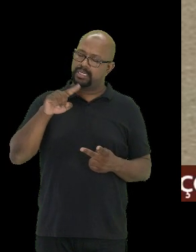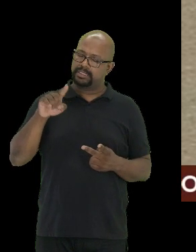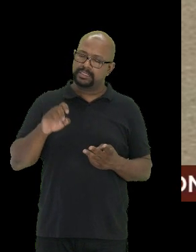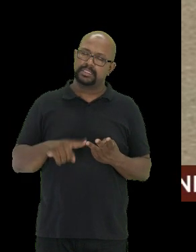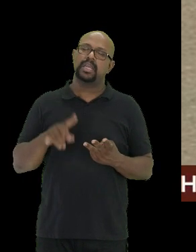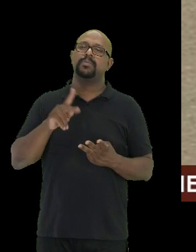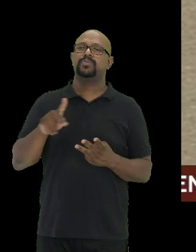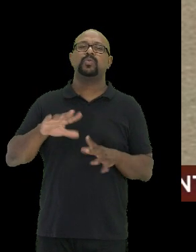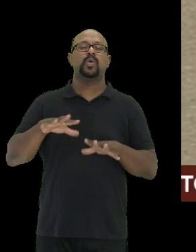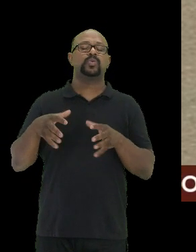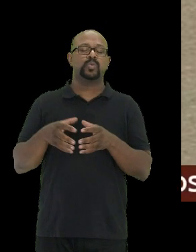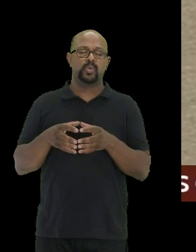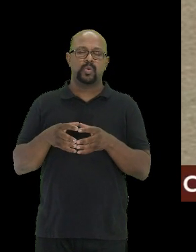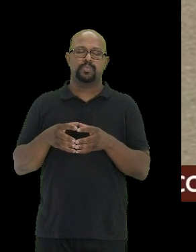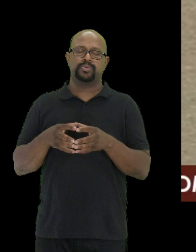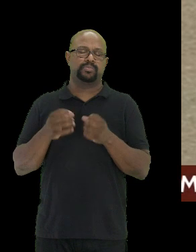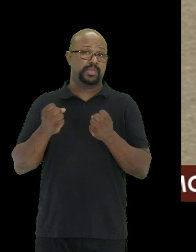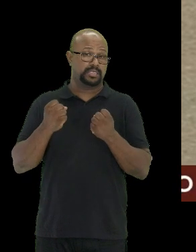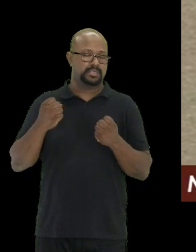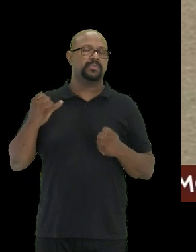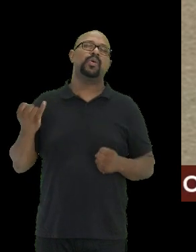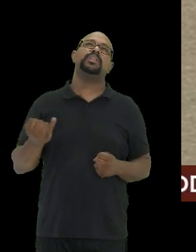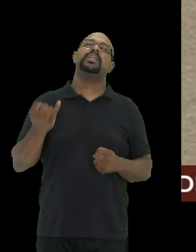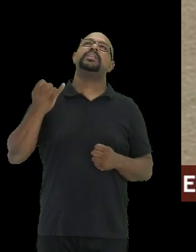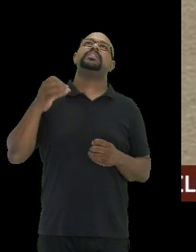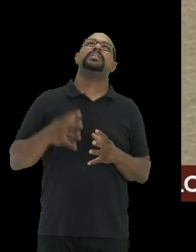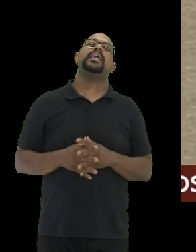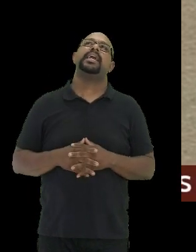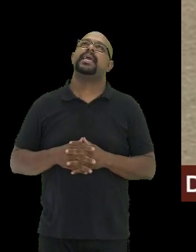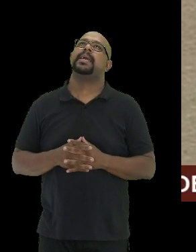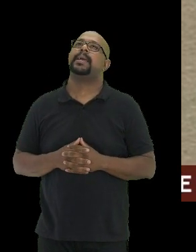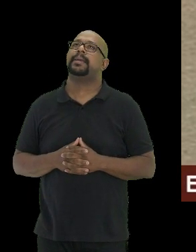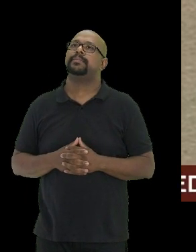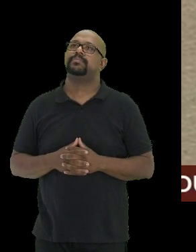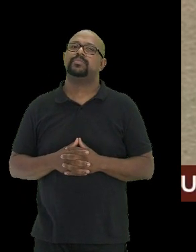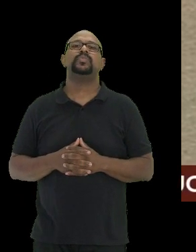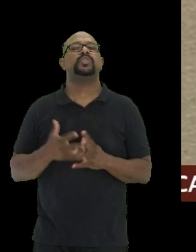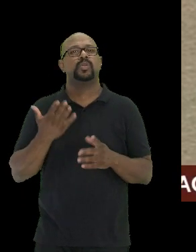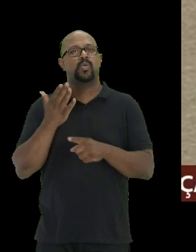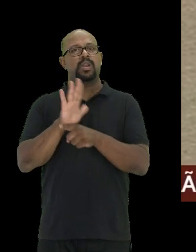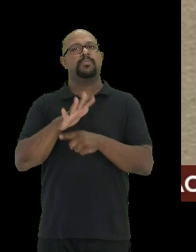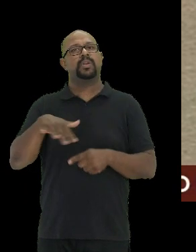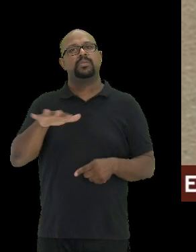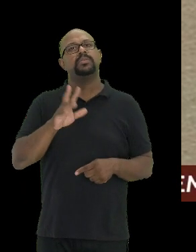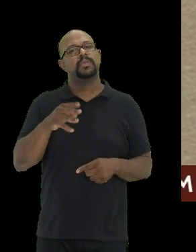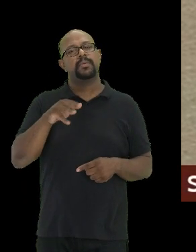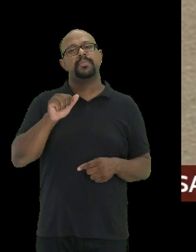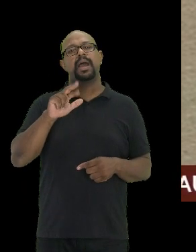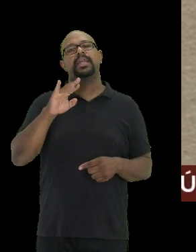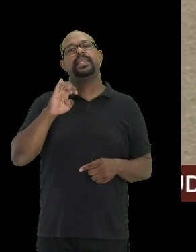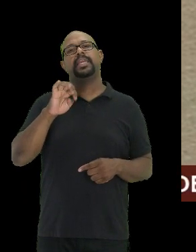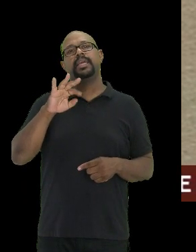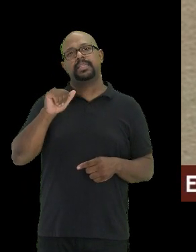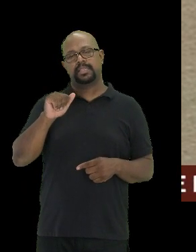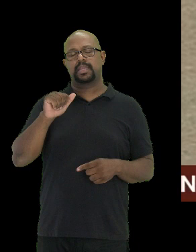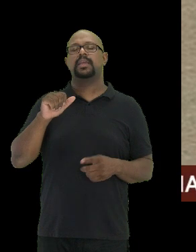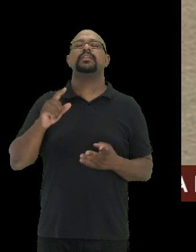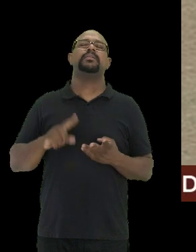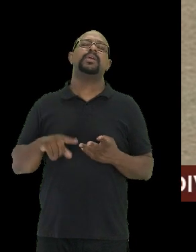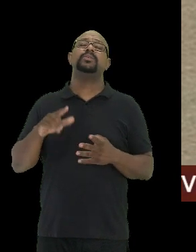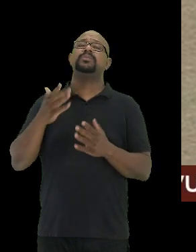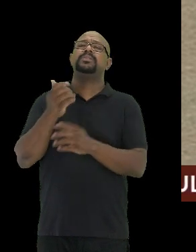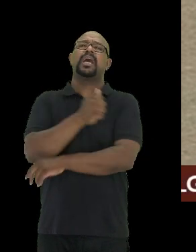gente tem o nosso grupo bastante importante de colaboradores, a própria Mariana de Paula de Design e os